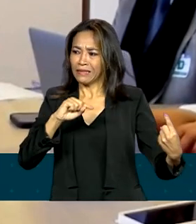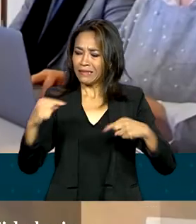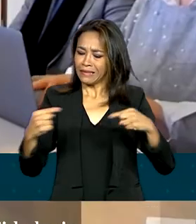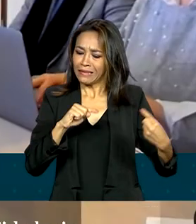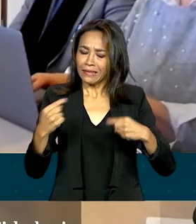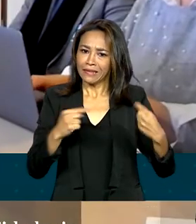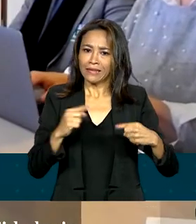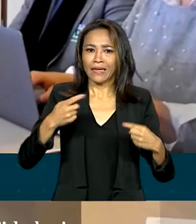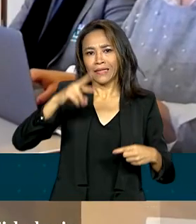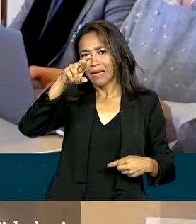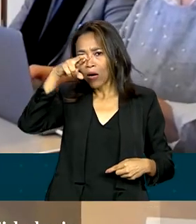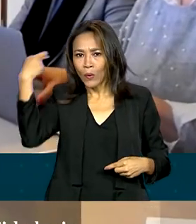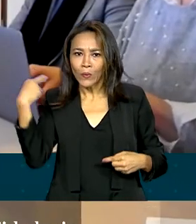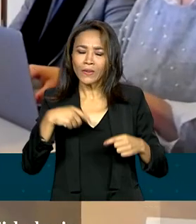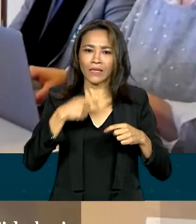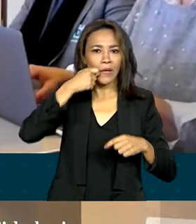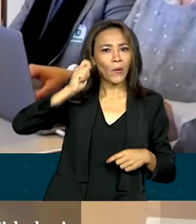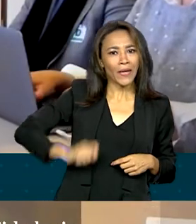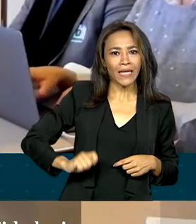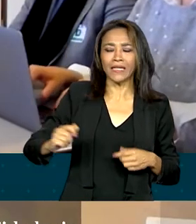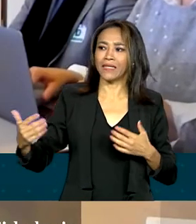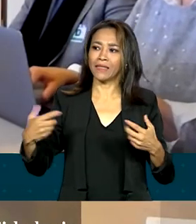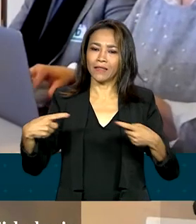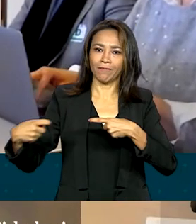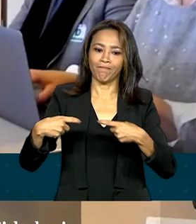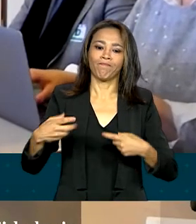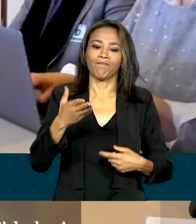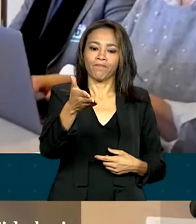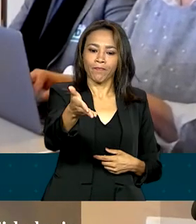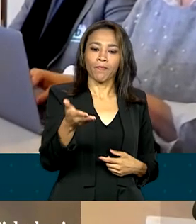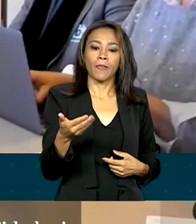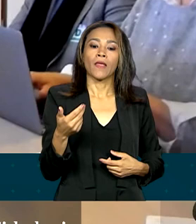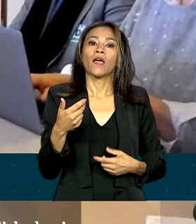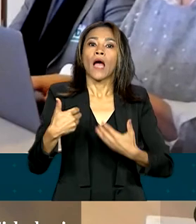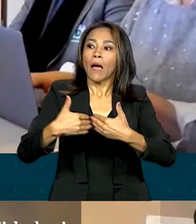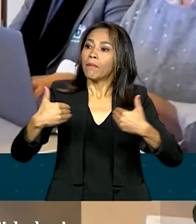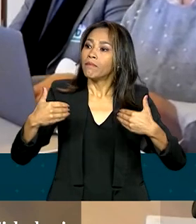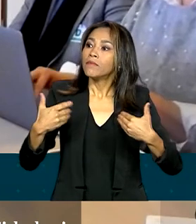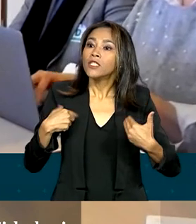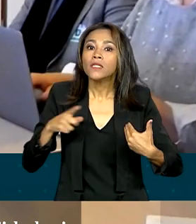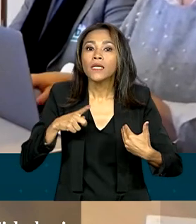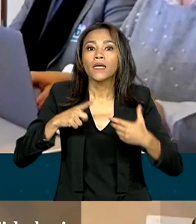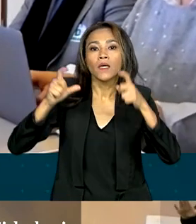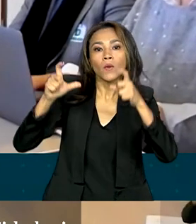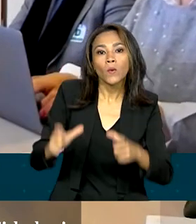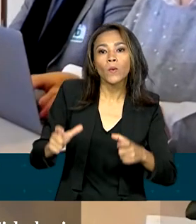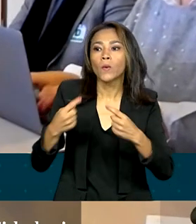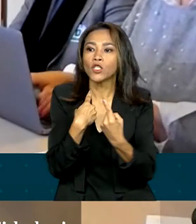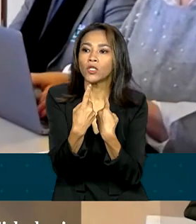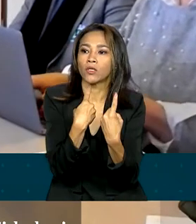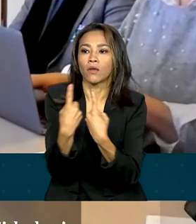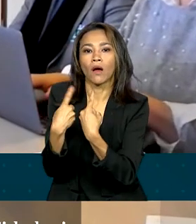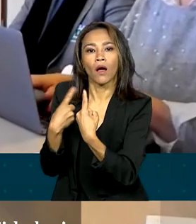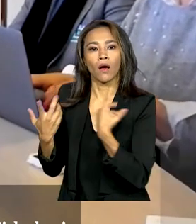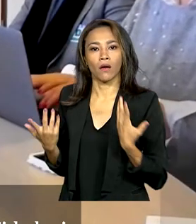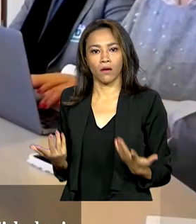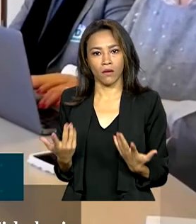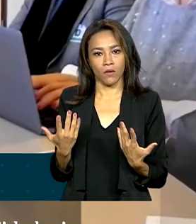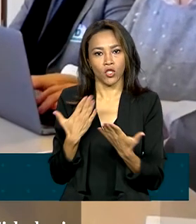Rússia. É uma posição que prioriza a abertura de espaços de diálogo, de conversação,